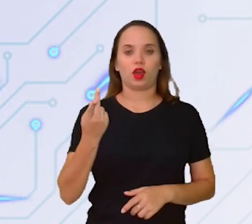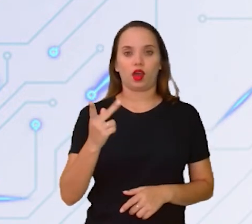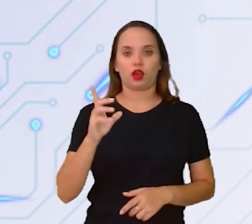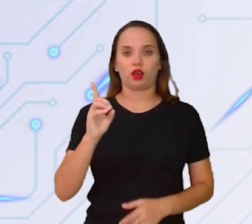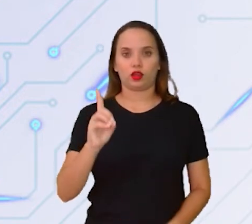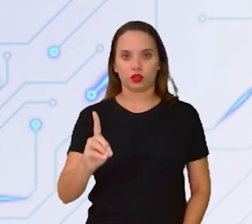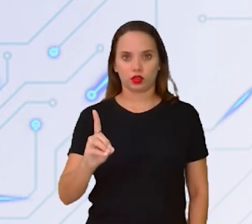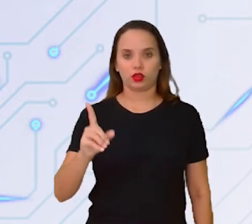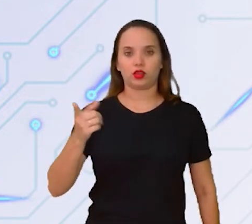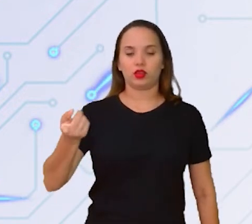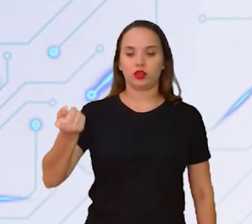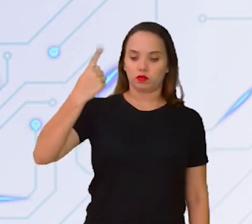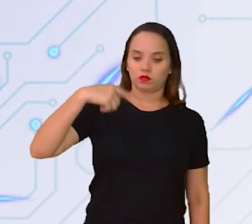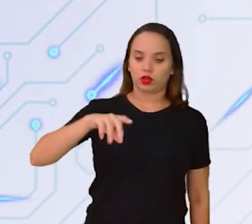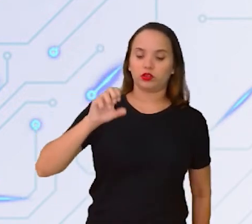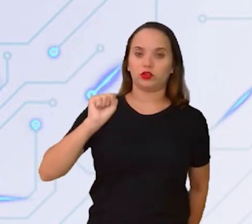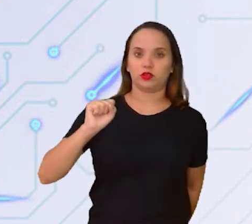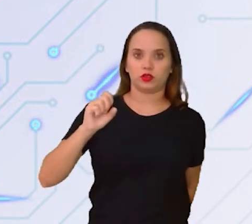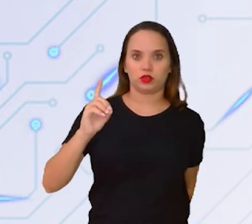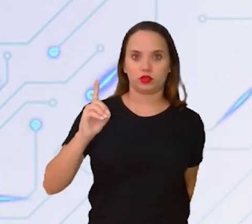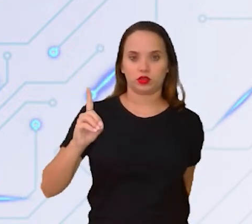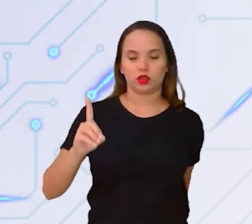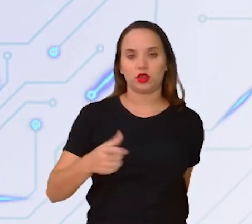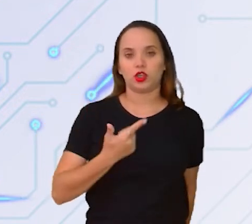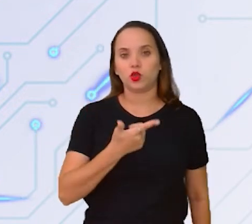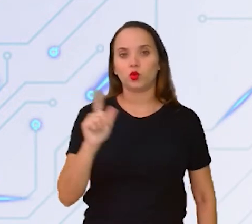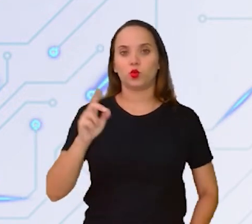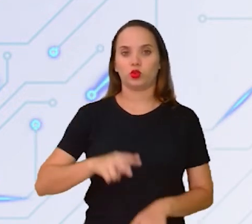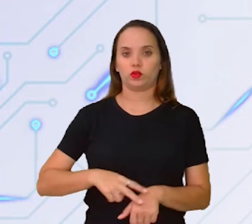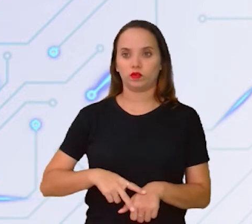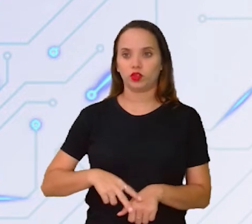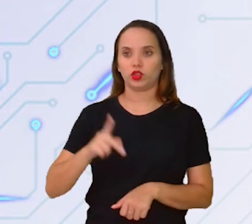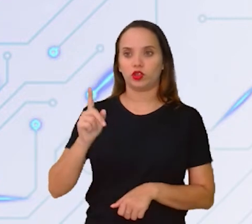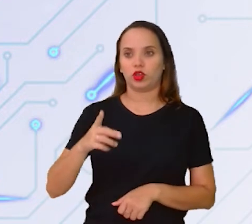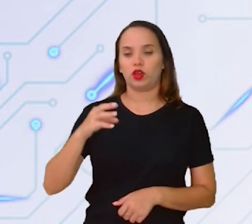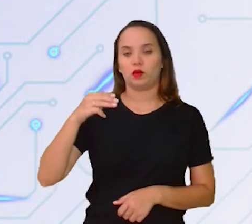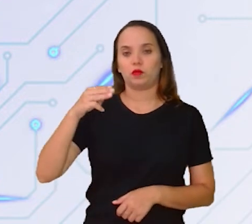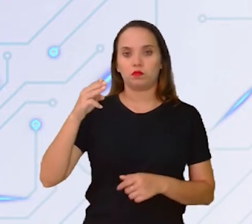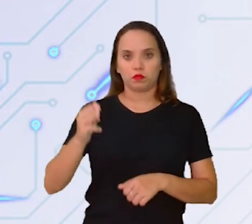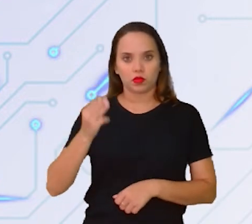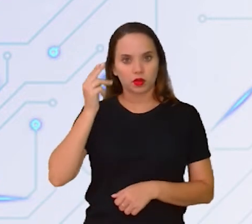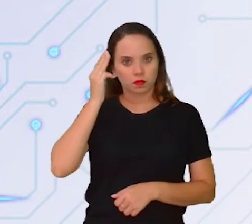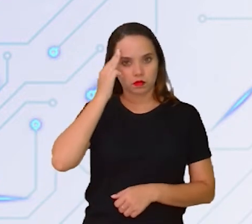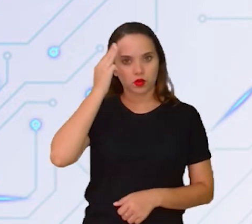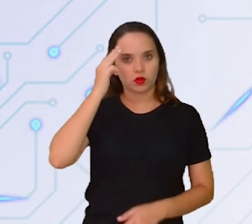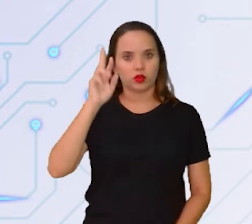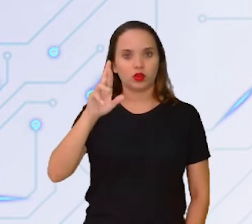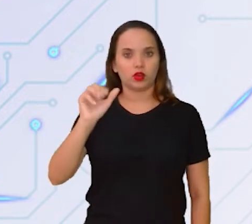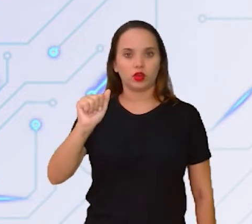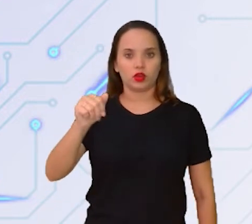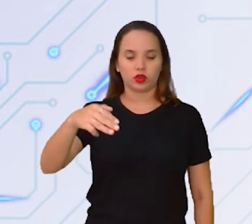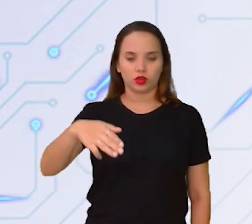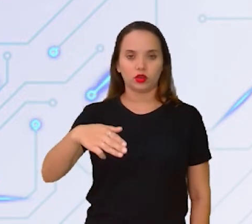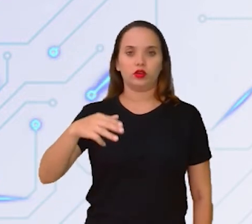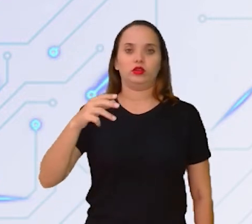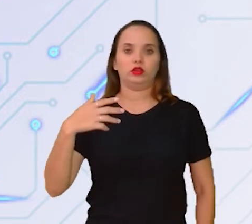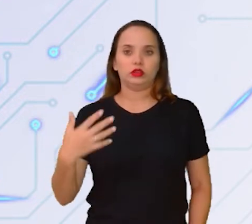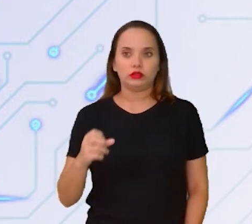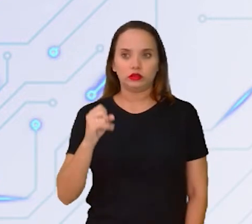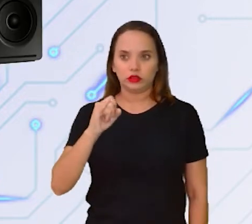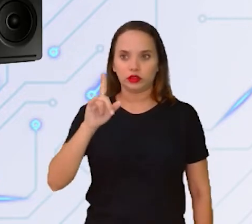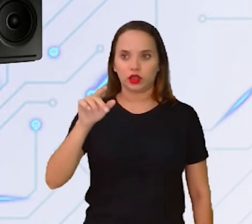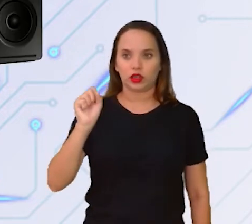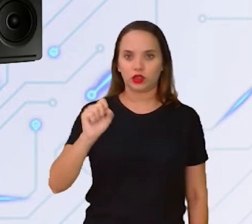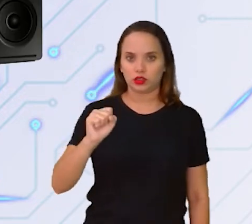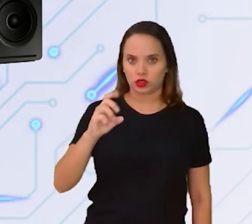embaixo é SSD, e aquele verdinho ali é o que a gente chama de memória RAM. E a SSD é muito mais rápido, né, Tiago? Isso é que eles vão pesquisar. Passa